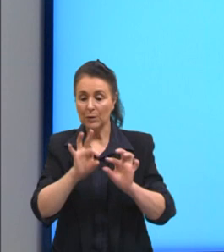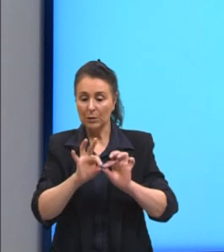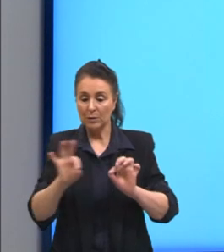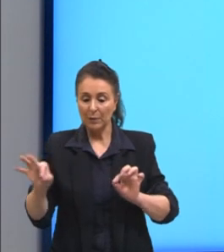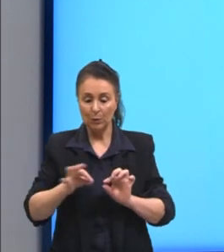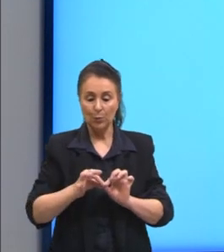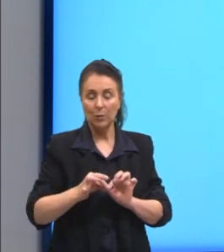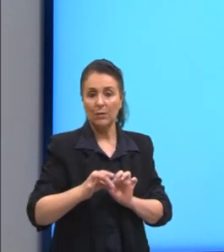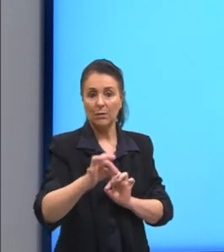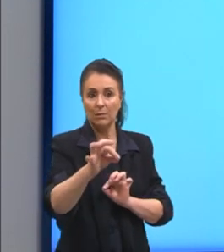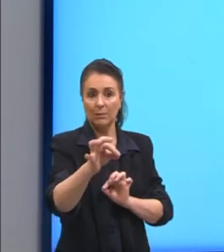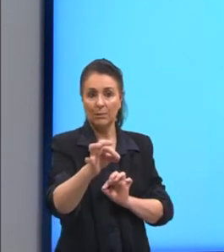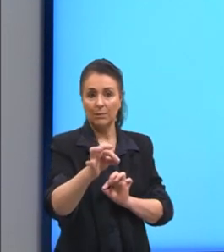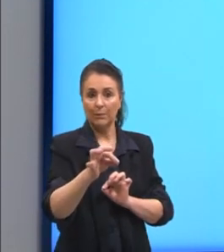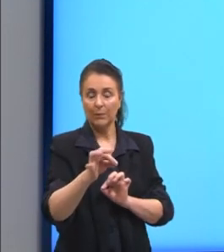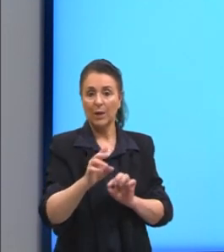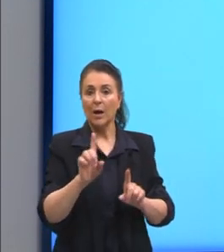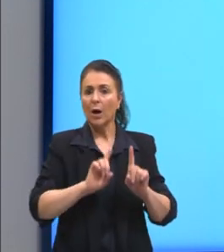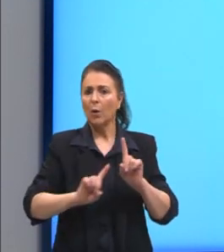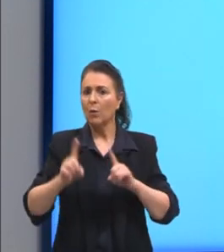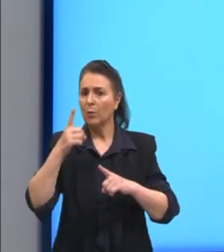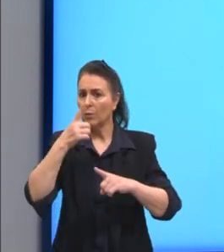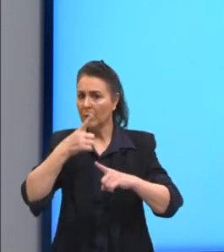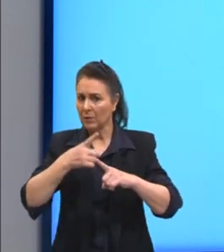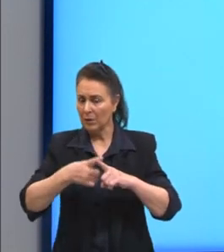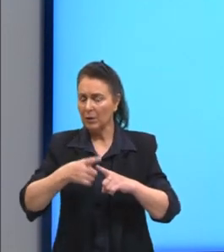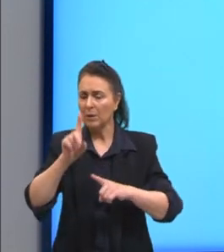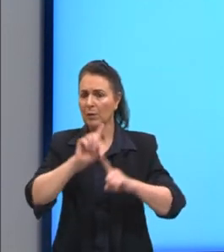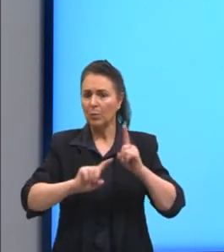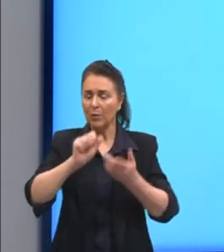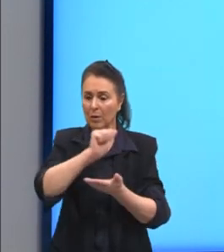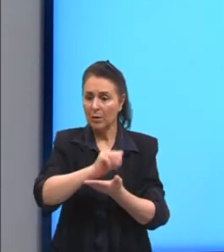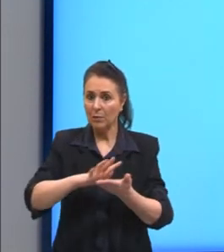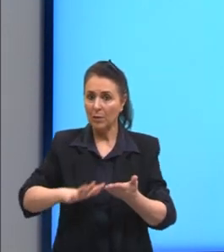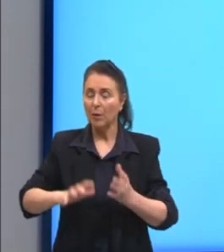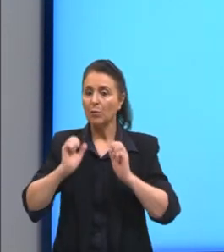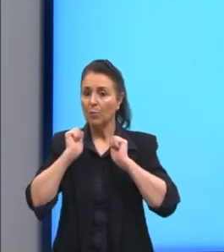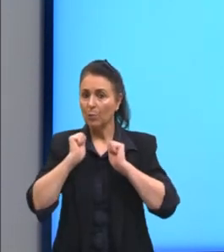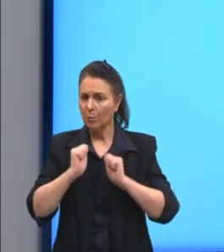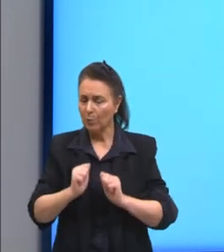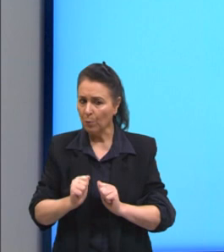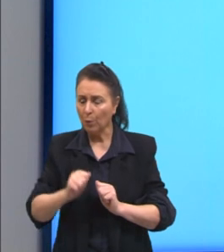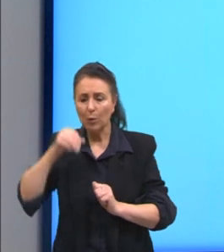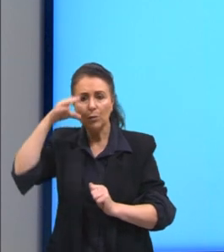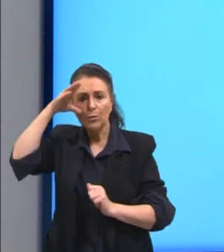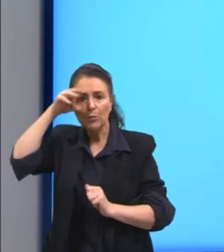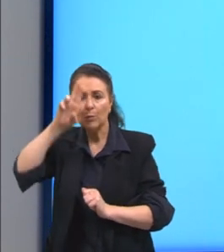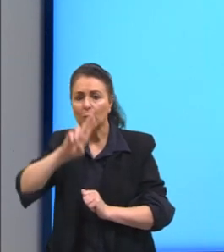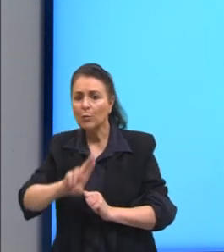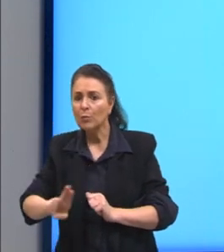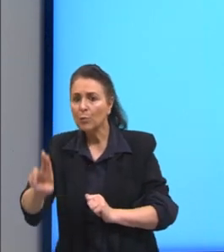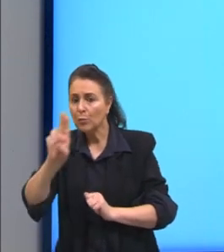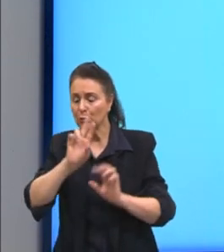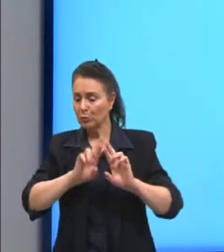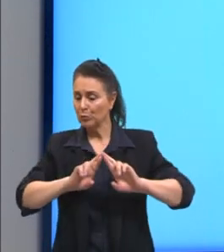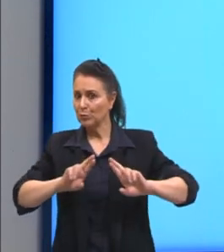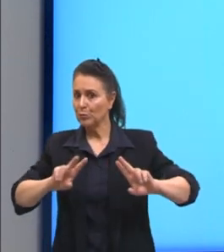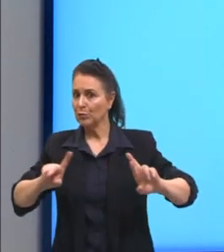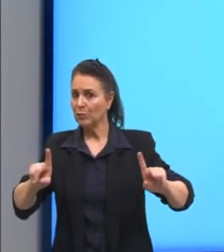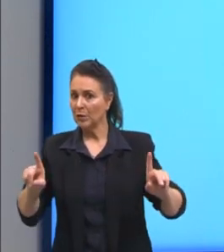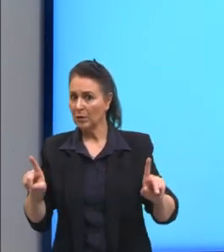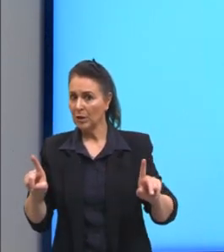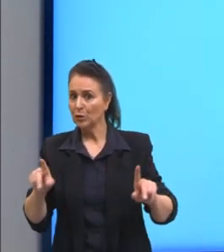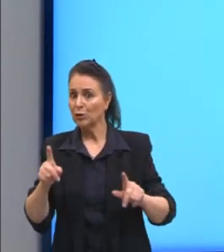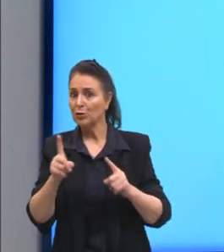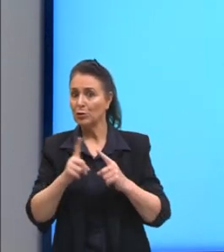e distâncias. Em algumas atividades, porém, é possível observar a utilização de diferentes unidades